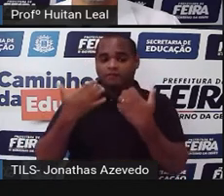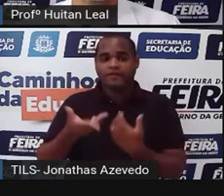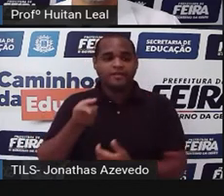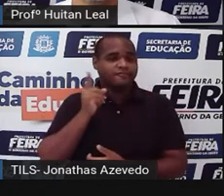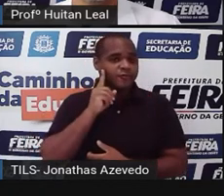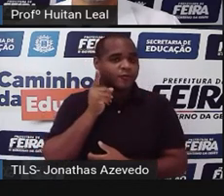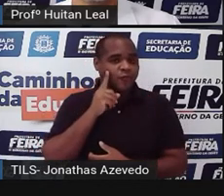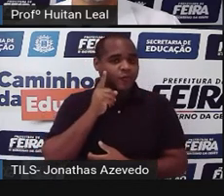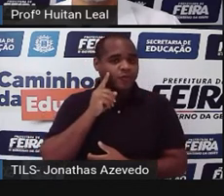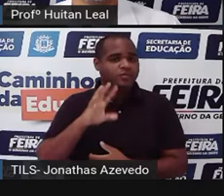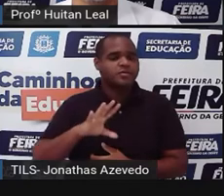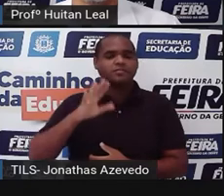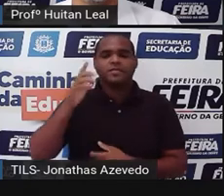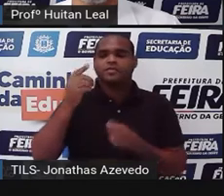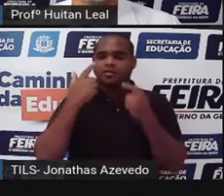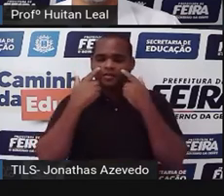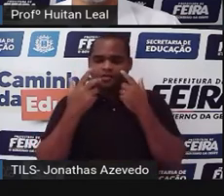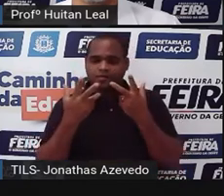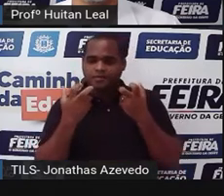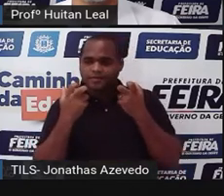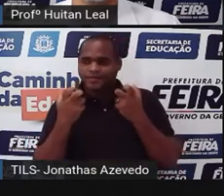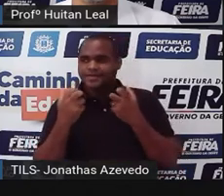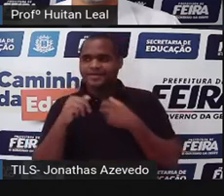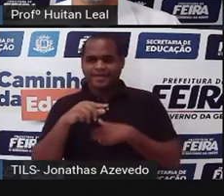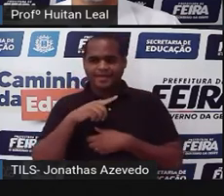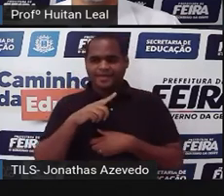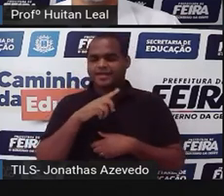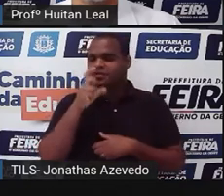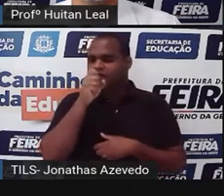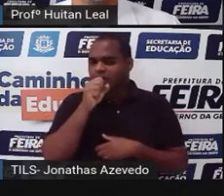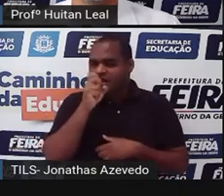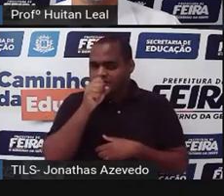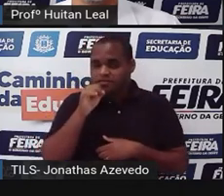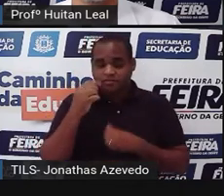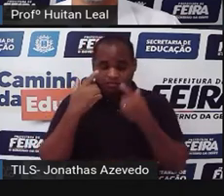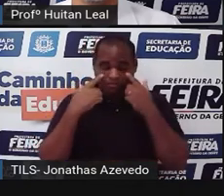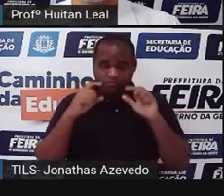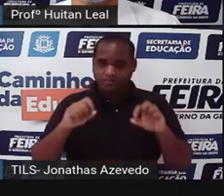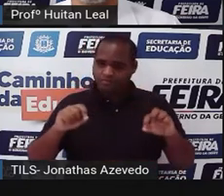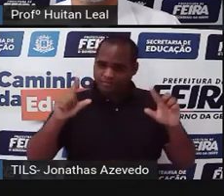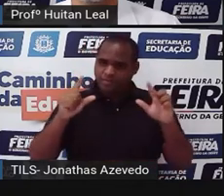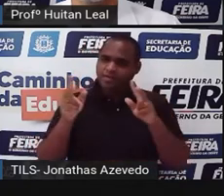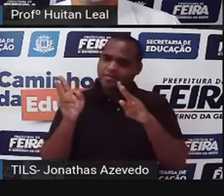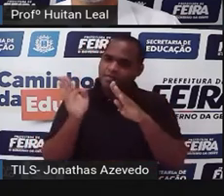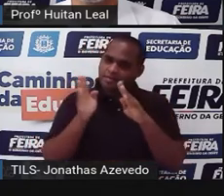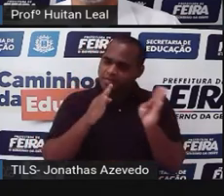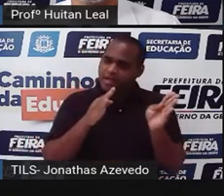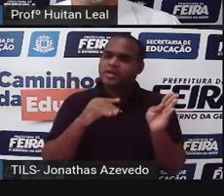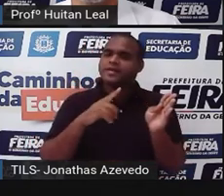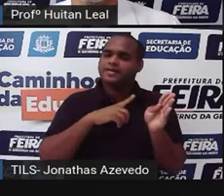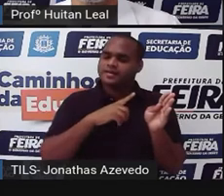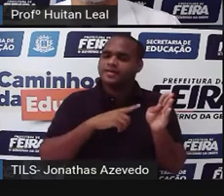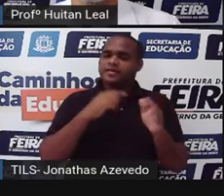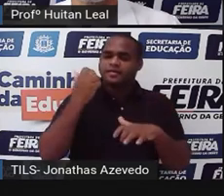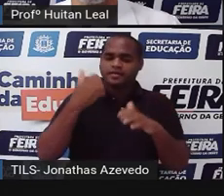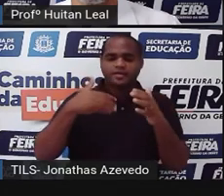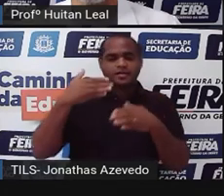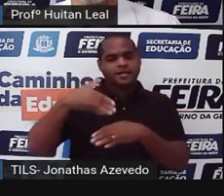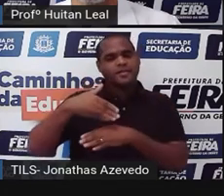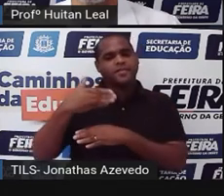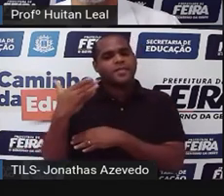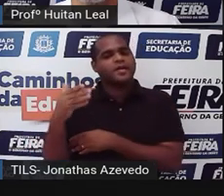a dia. Se a gente observar essa primeira parte em laranja, perceba coisas do dia a dia. Ela abriu a janela e ali